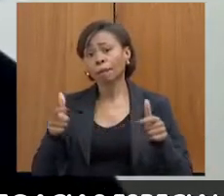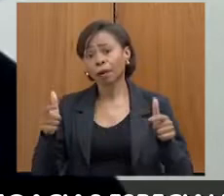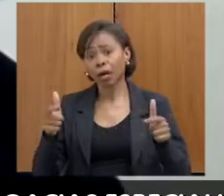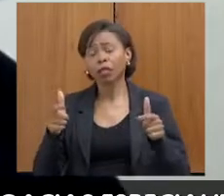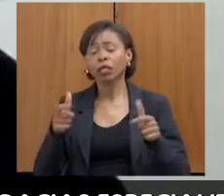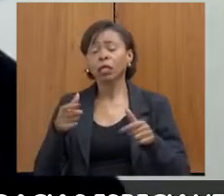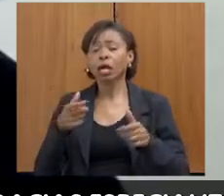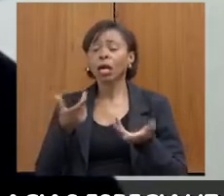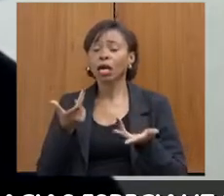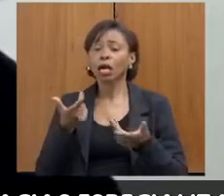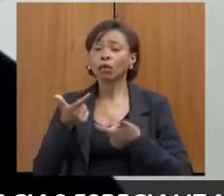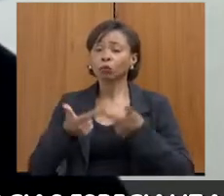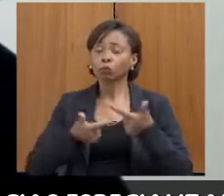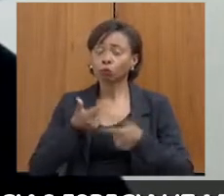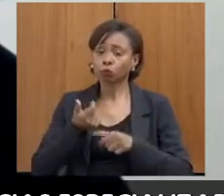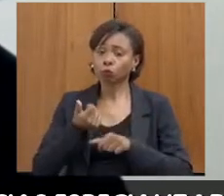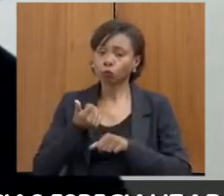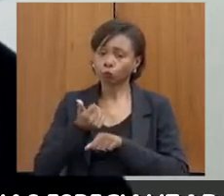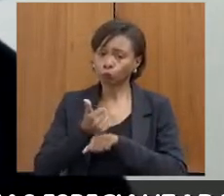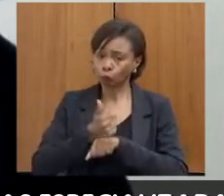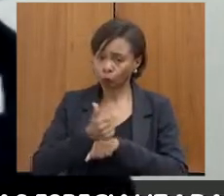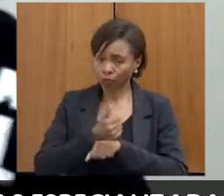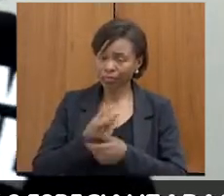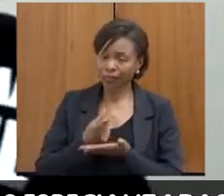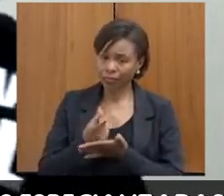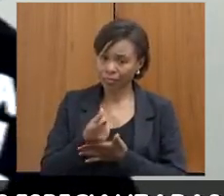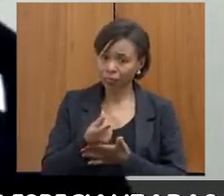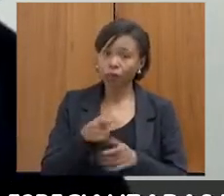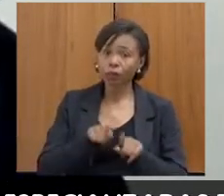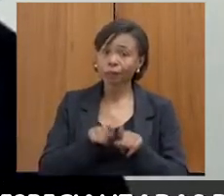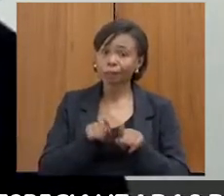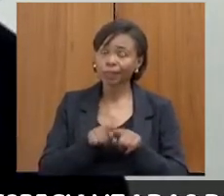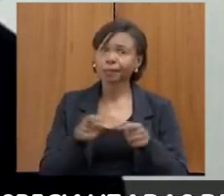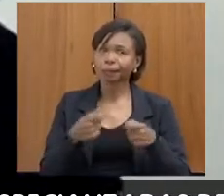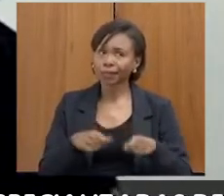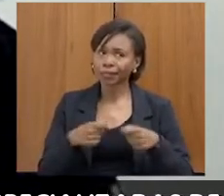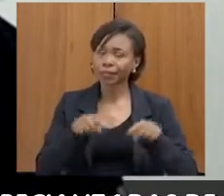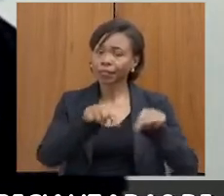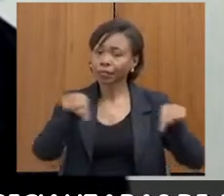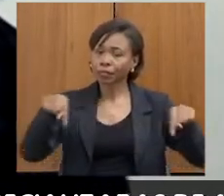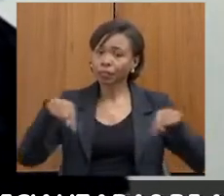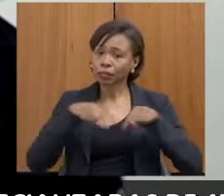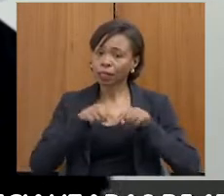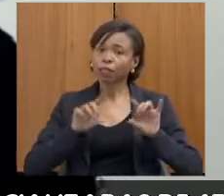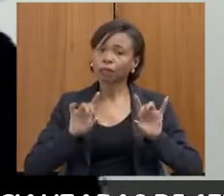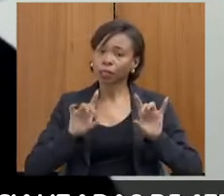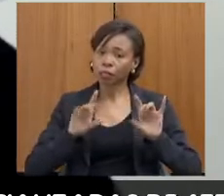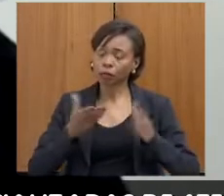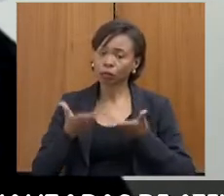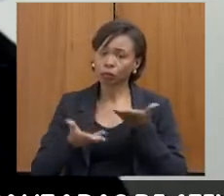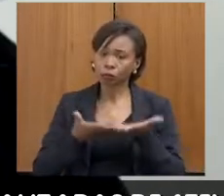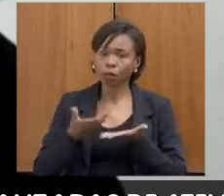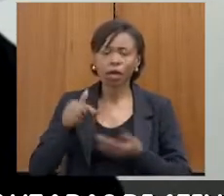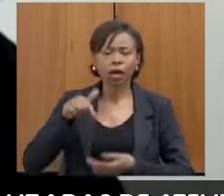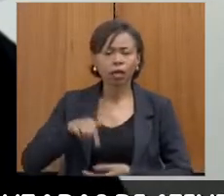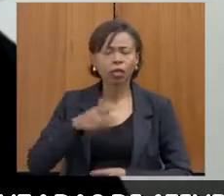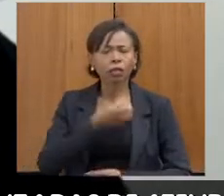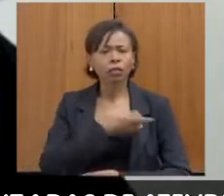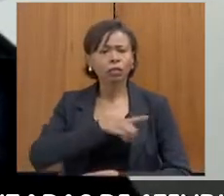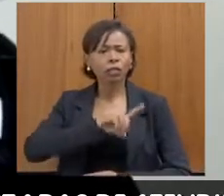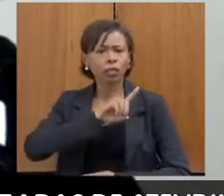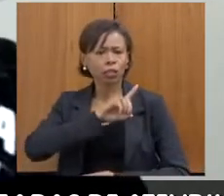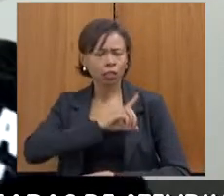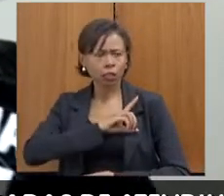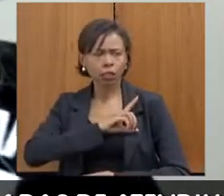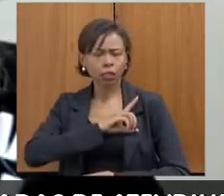especializada com melhor estrutura física também aqui na delegacia. Nós contamos com a delegacia aqui que para o interior é uma